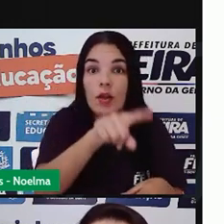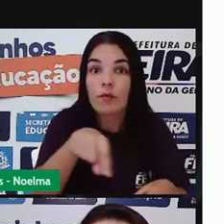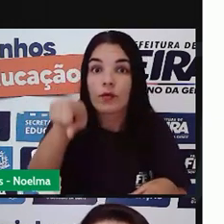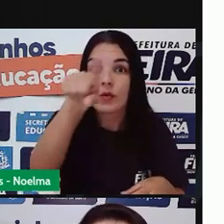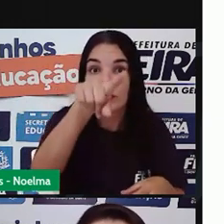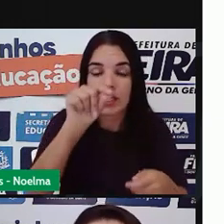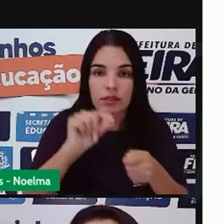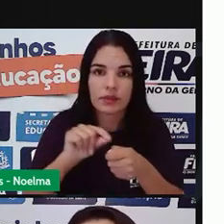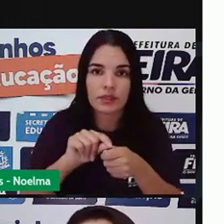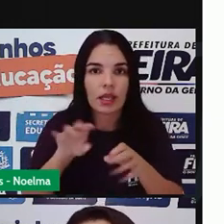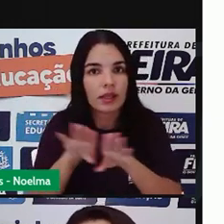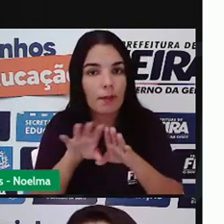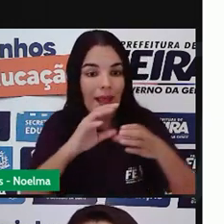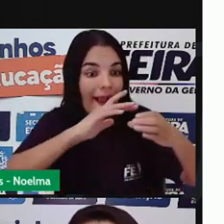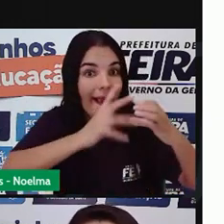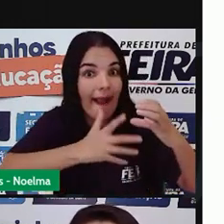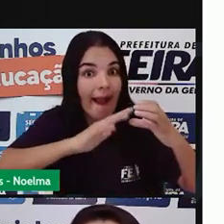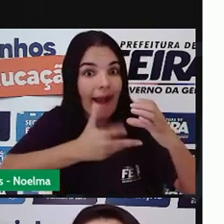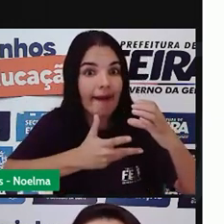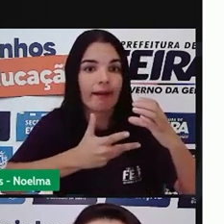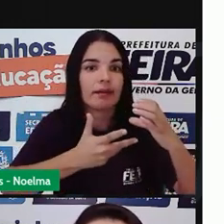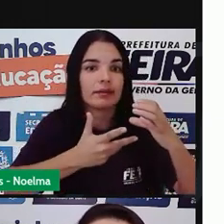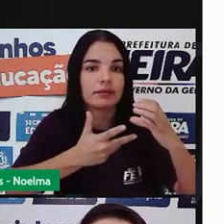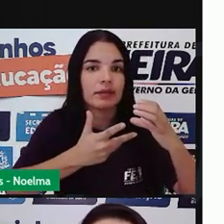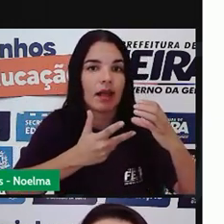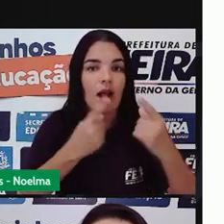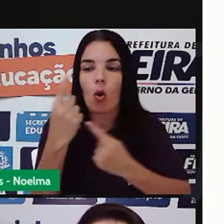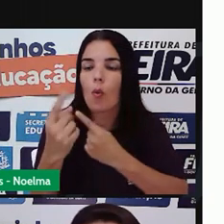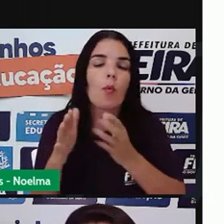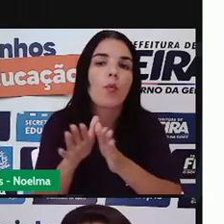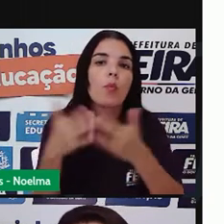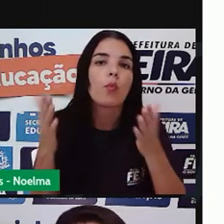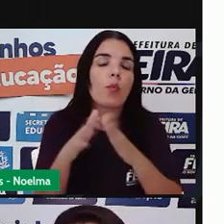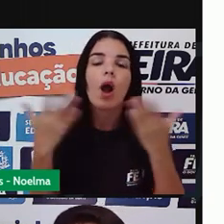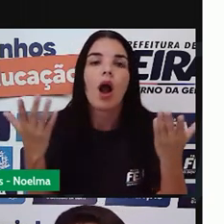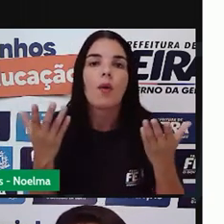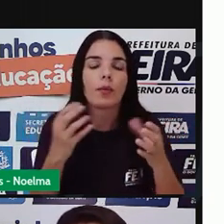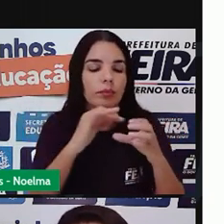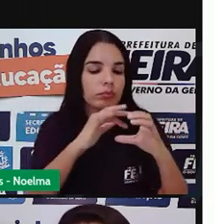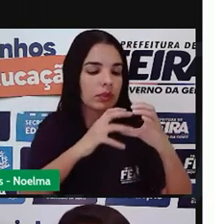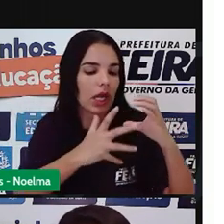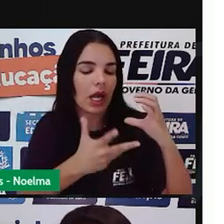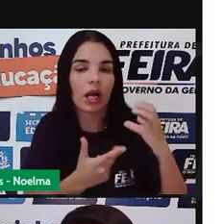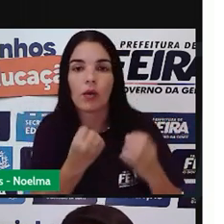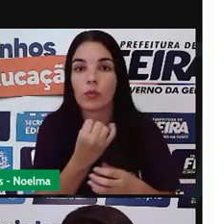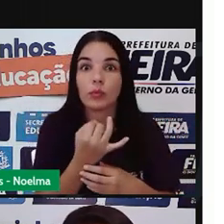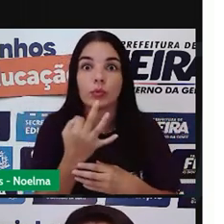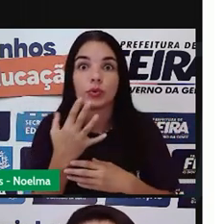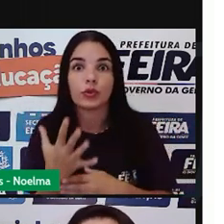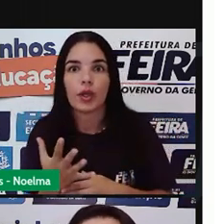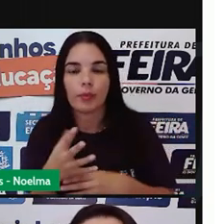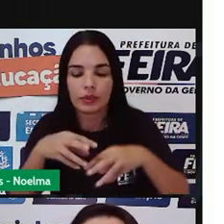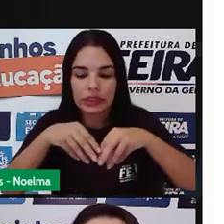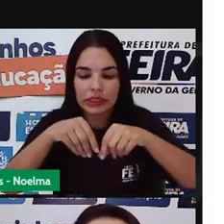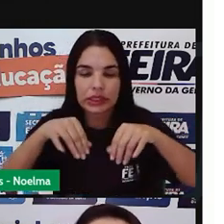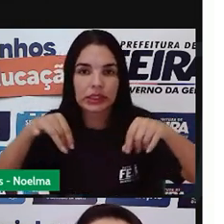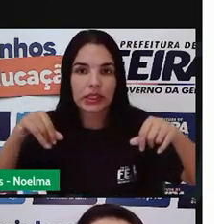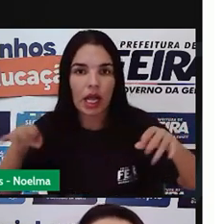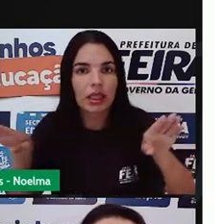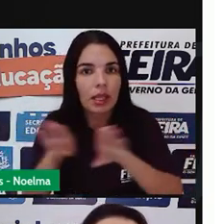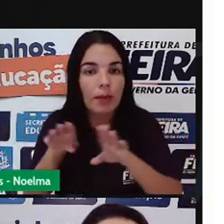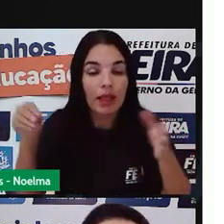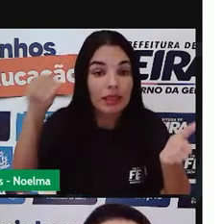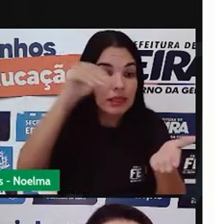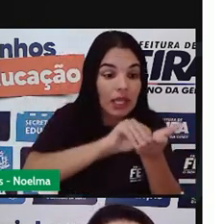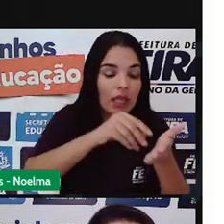caracterizar esse tipo de solo vocês vão dizer colocar aí anotar escrever dentro dessa